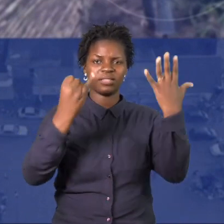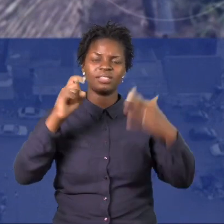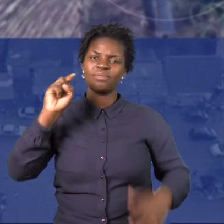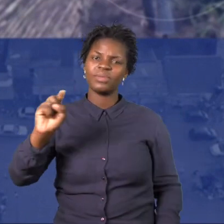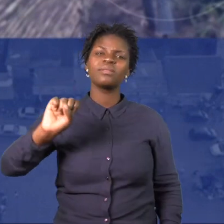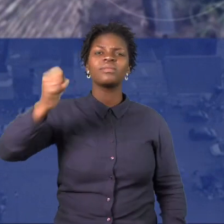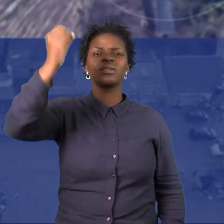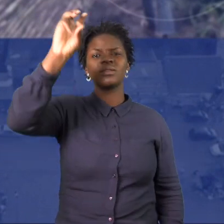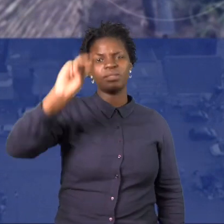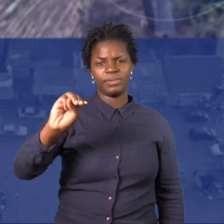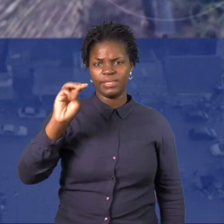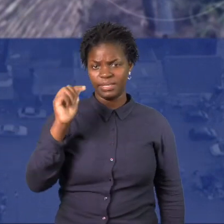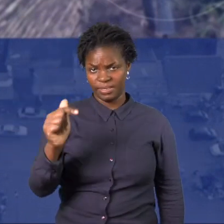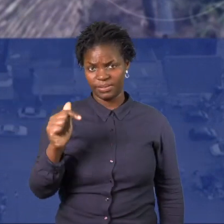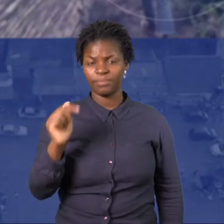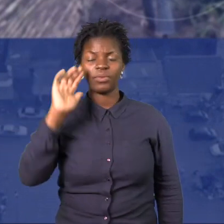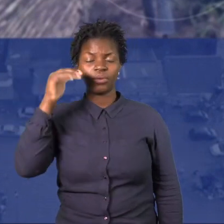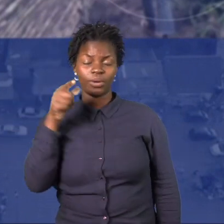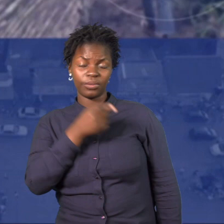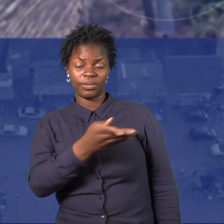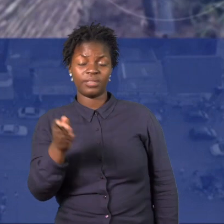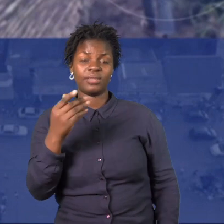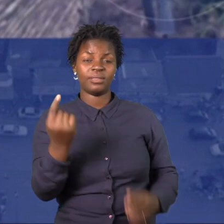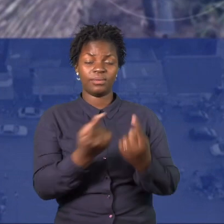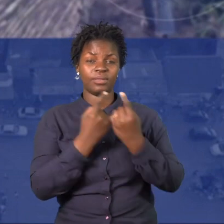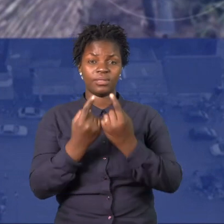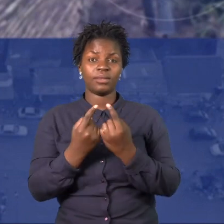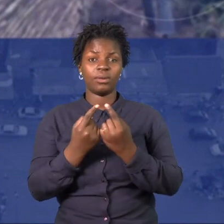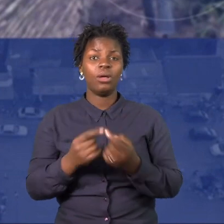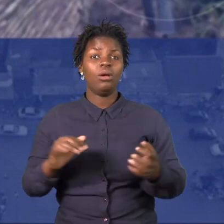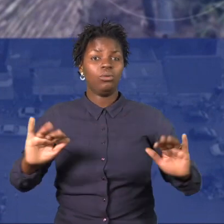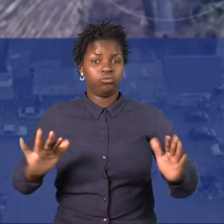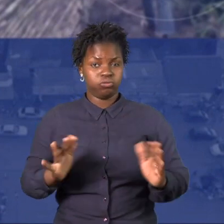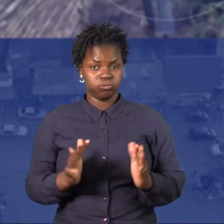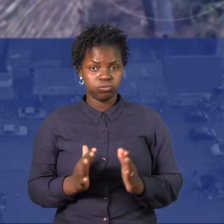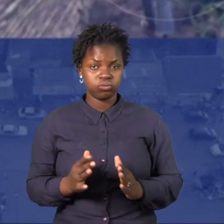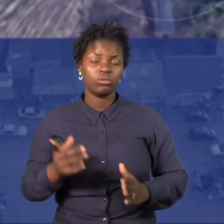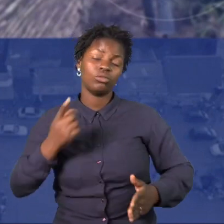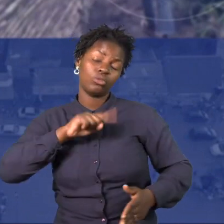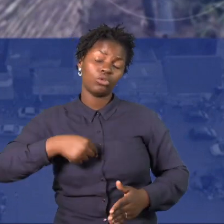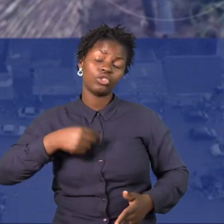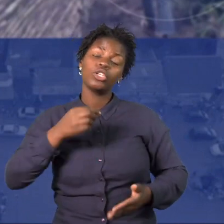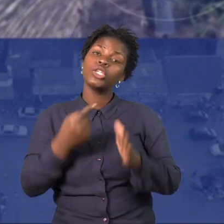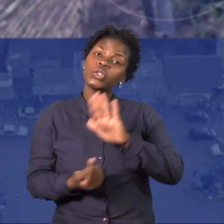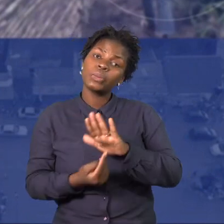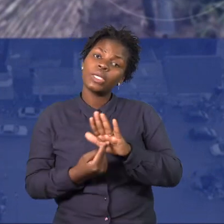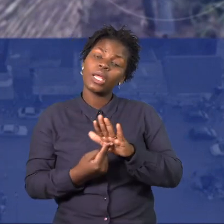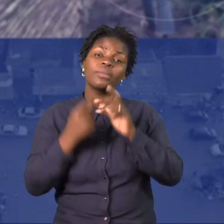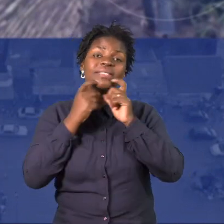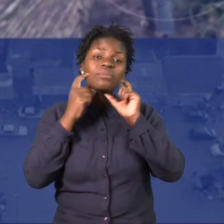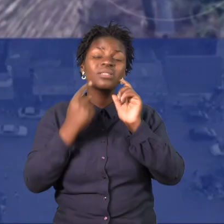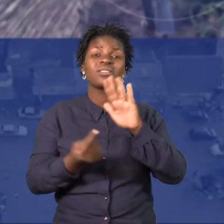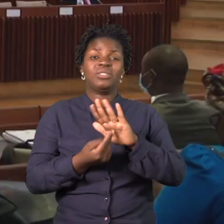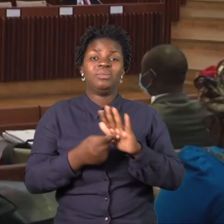o Regulamento sobre o Preço de Referência para Efeitos de Determinação do Valor do Produto Mineiro. Acompanhe esta